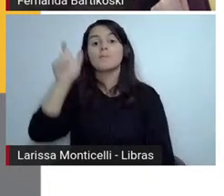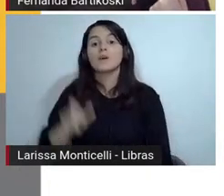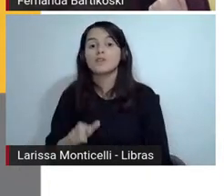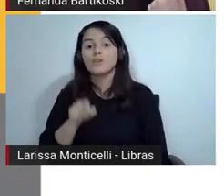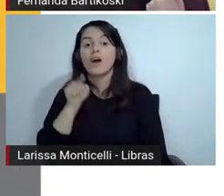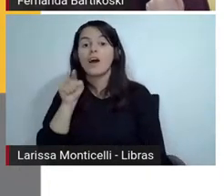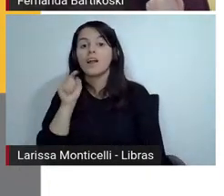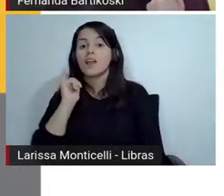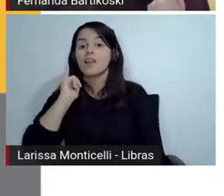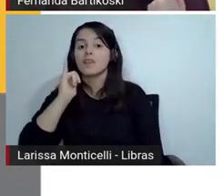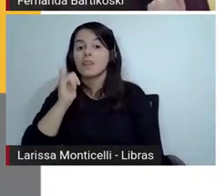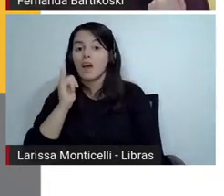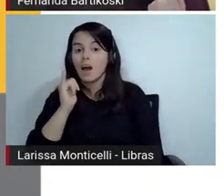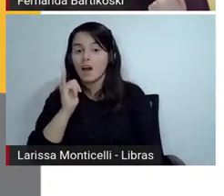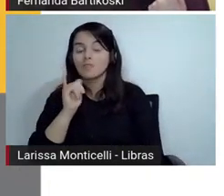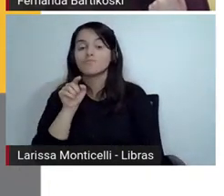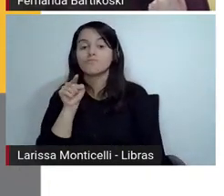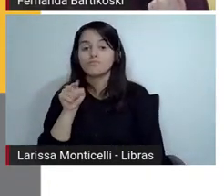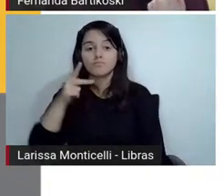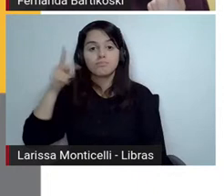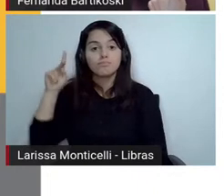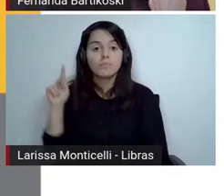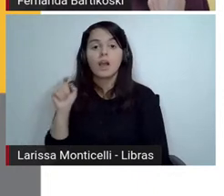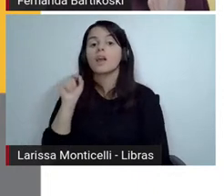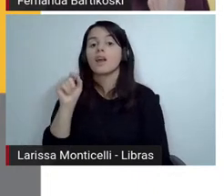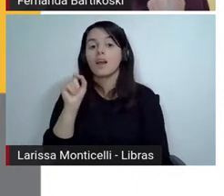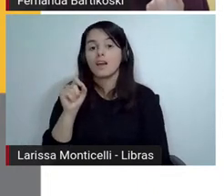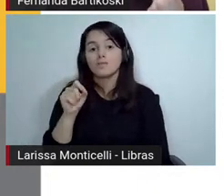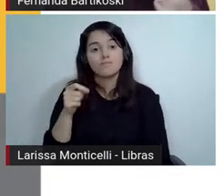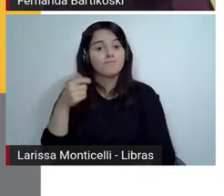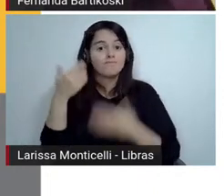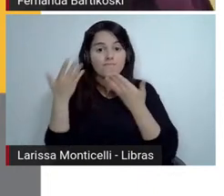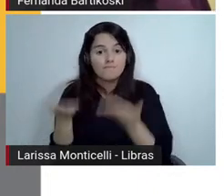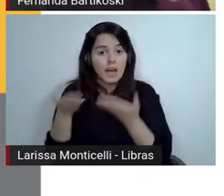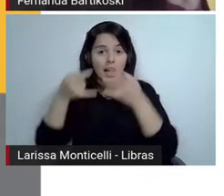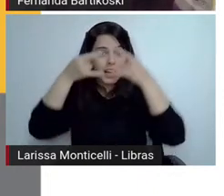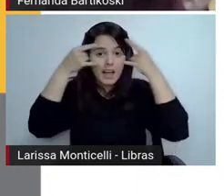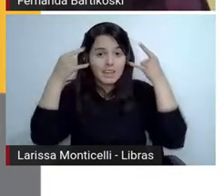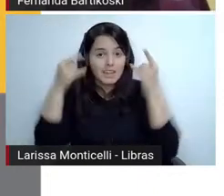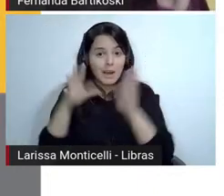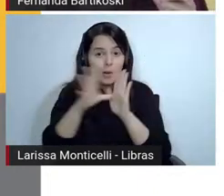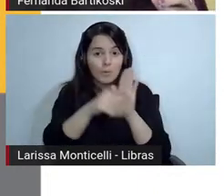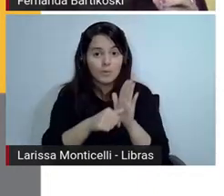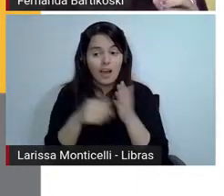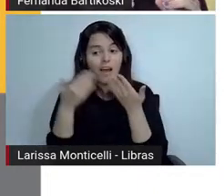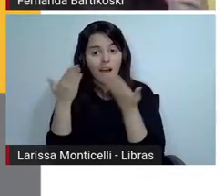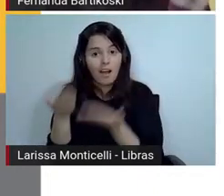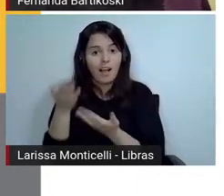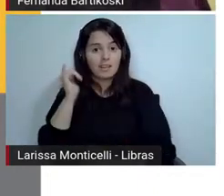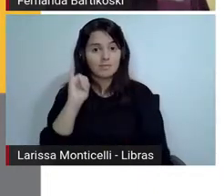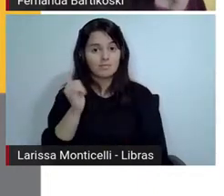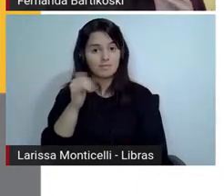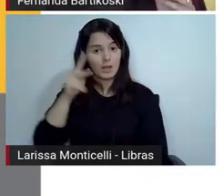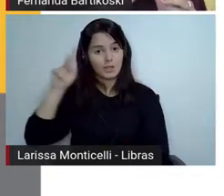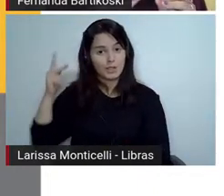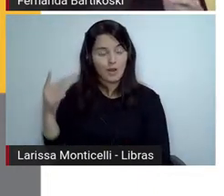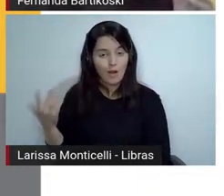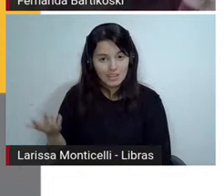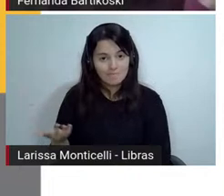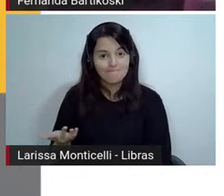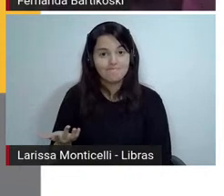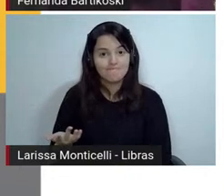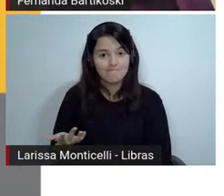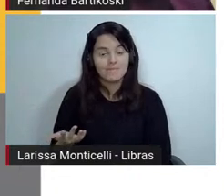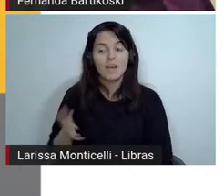então somente a partir de uma leitura em que o aluno vai observando essas pistas né de um narrador personagem